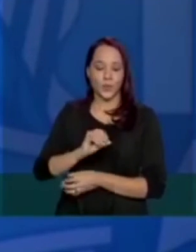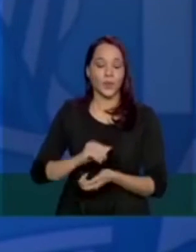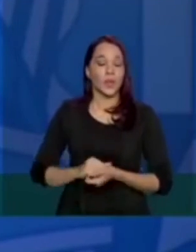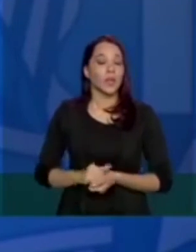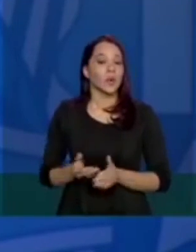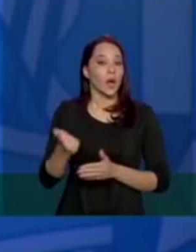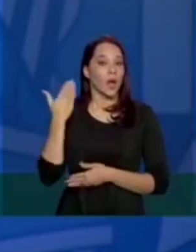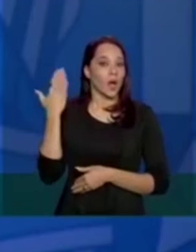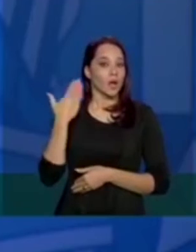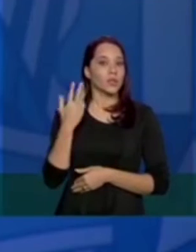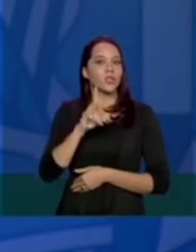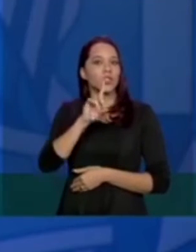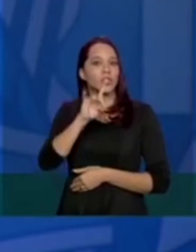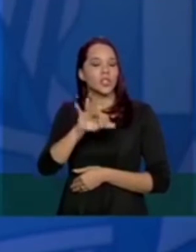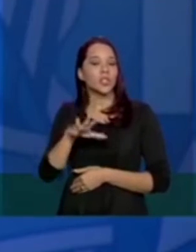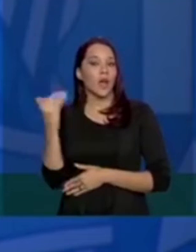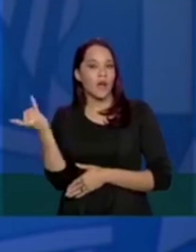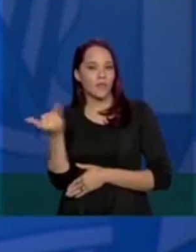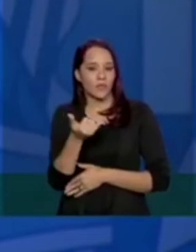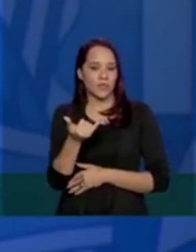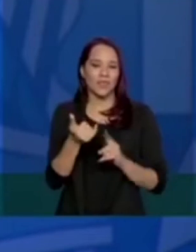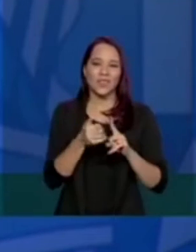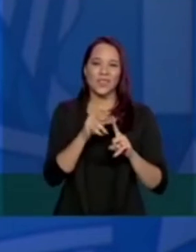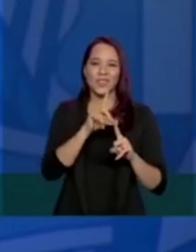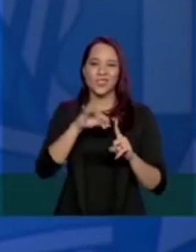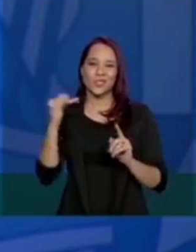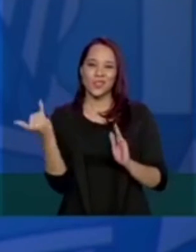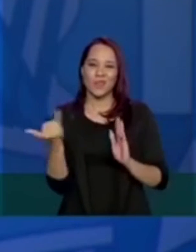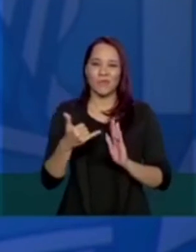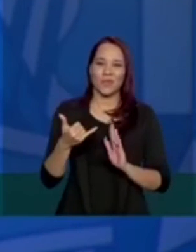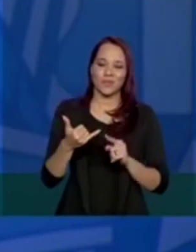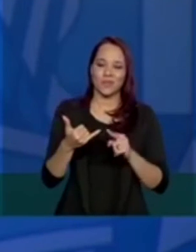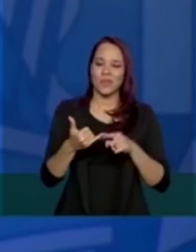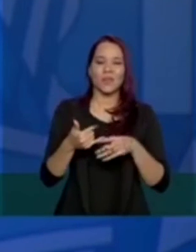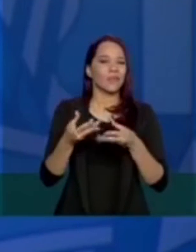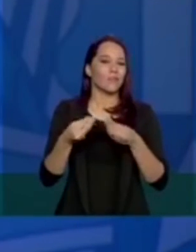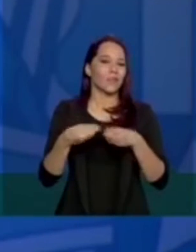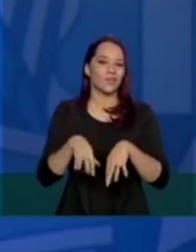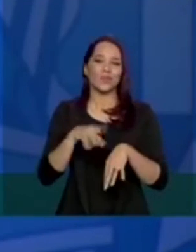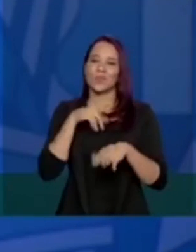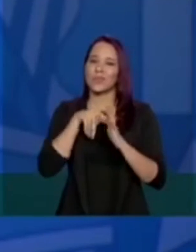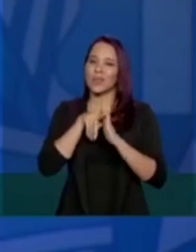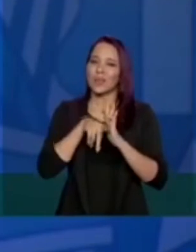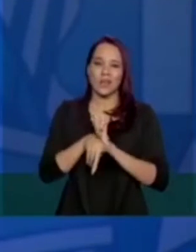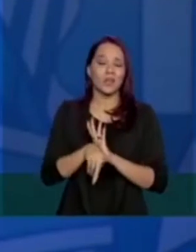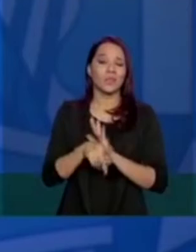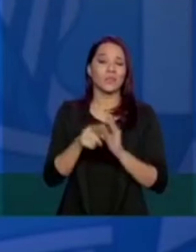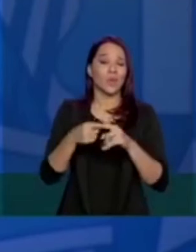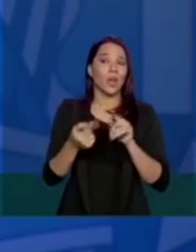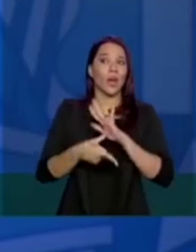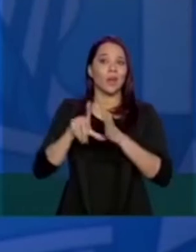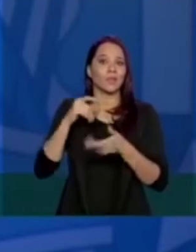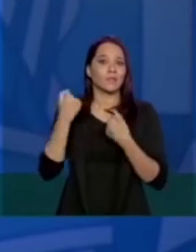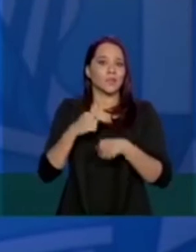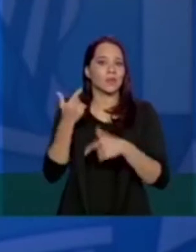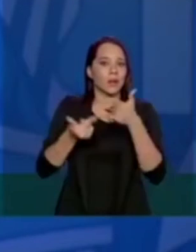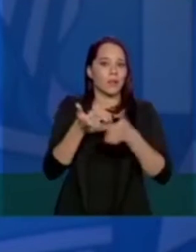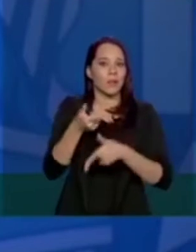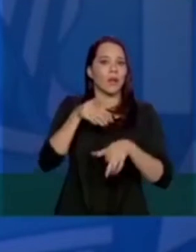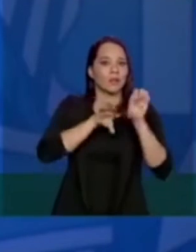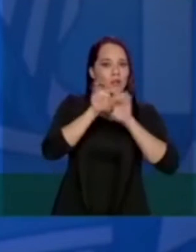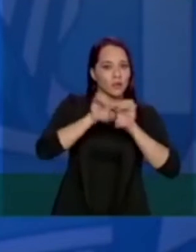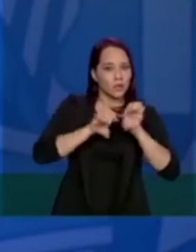gente vinha trabalhando com data de notificação. E a data de notificação, ela prejudica uma análise. Preciso fazer um trabalho estatístico